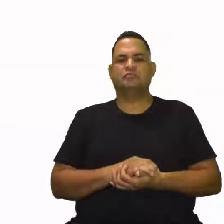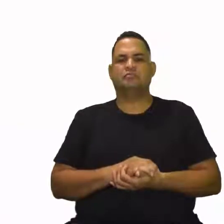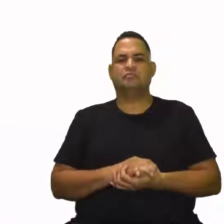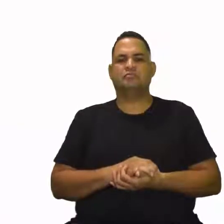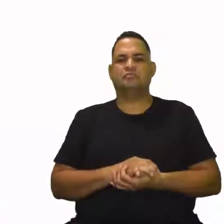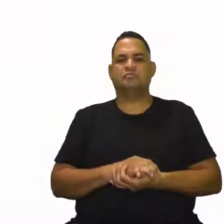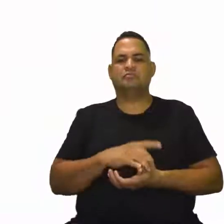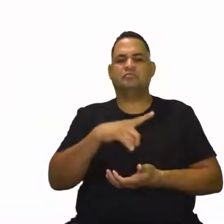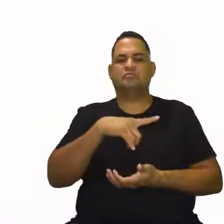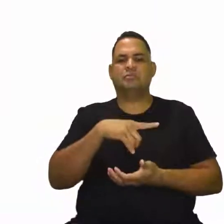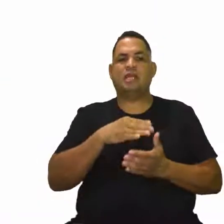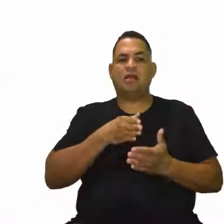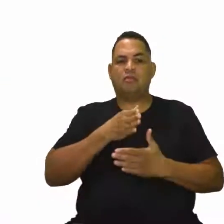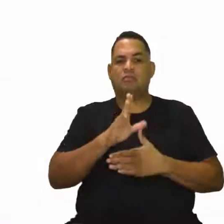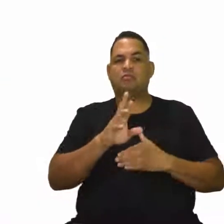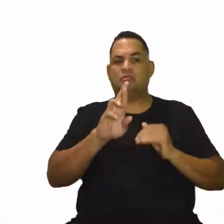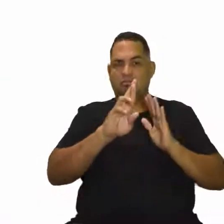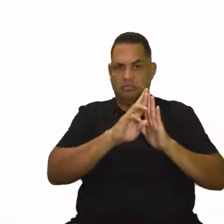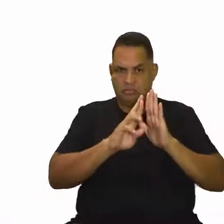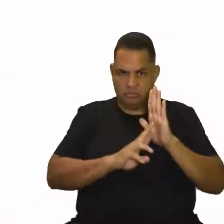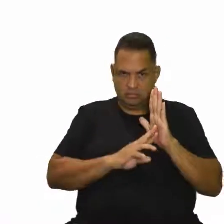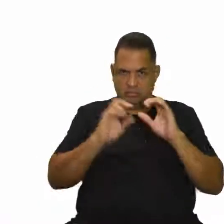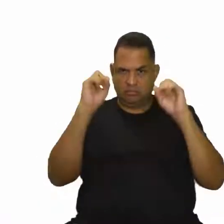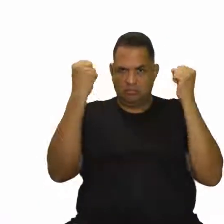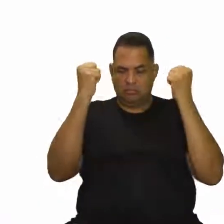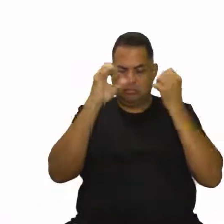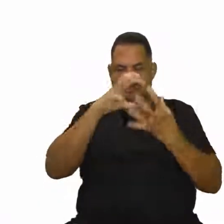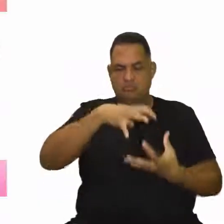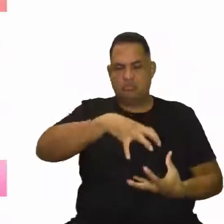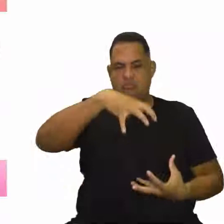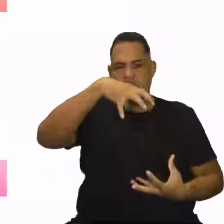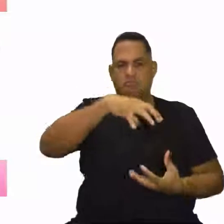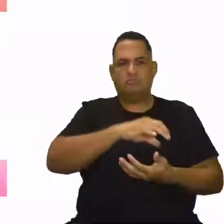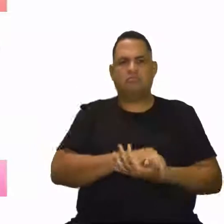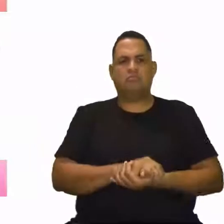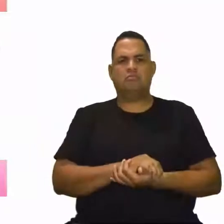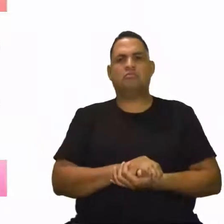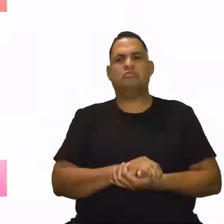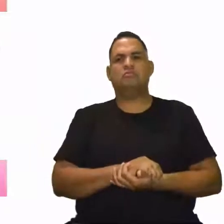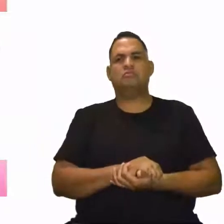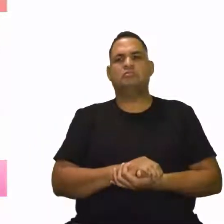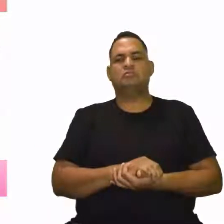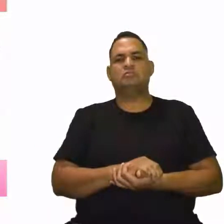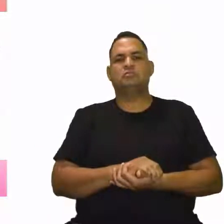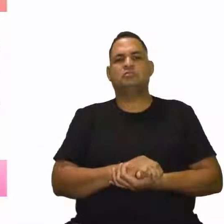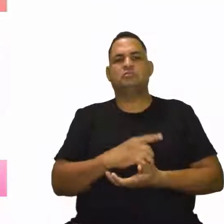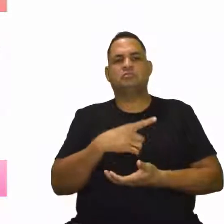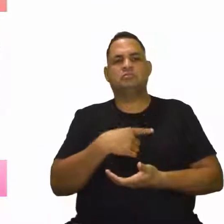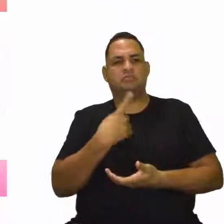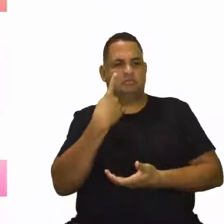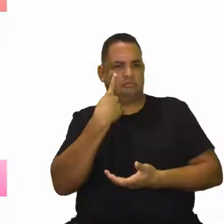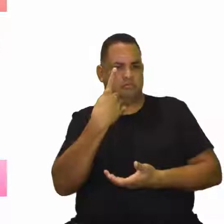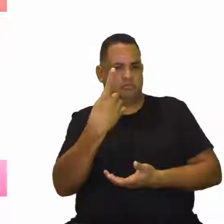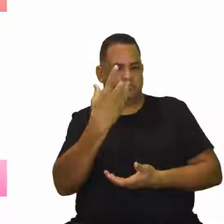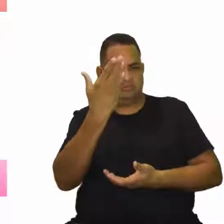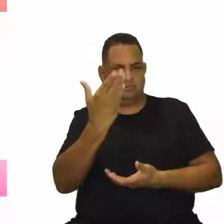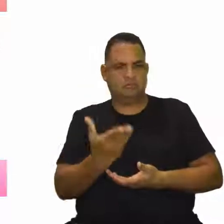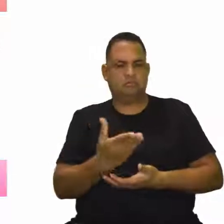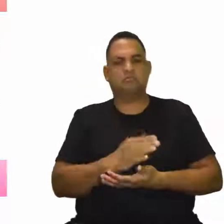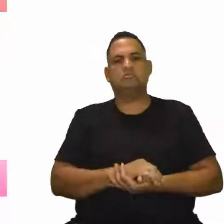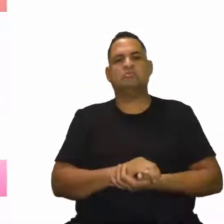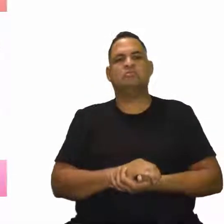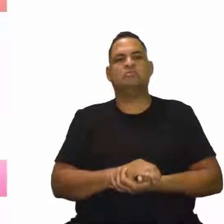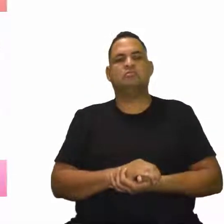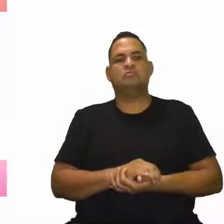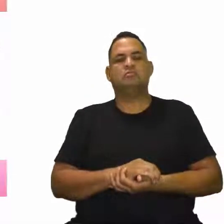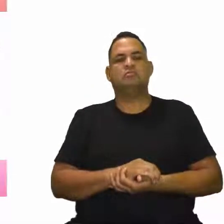E aí nós entramos agora nas diretrizes da atividade física para os idosos. Então, nós temos que observar alguns pontos aqui, tá?